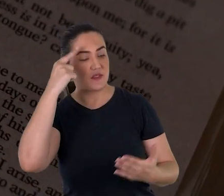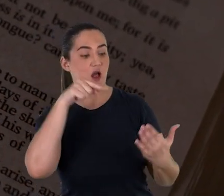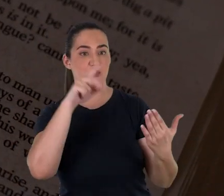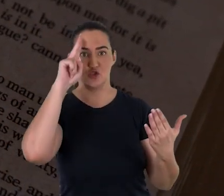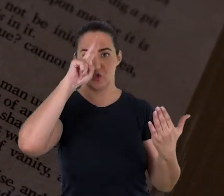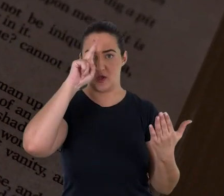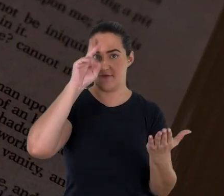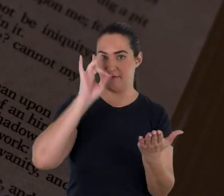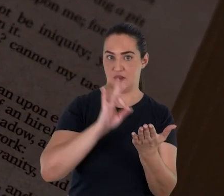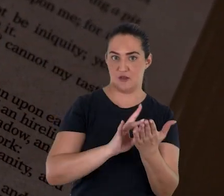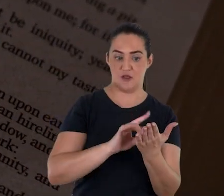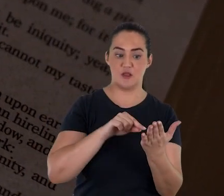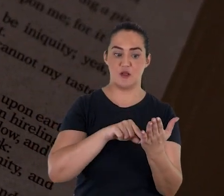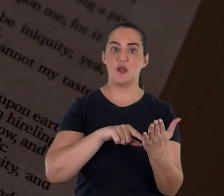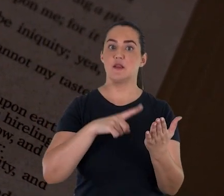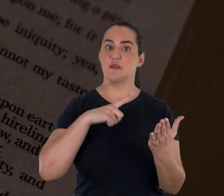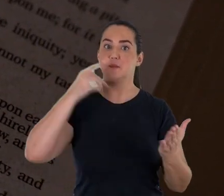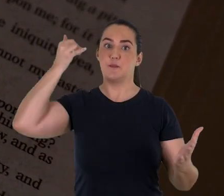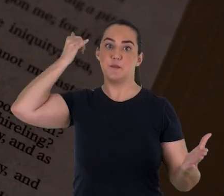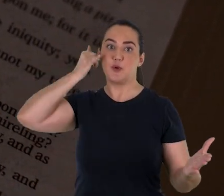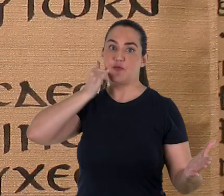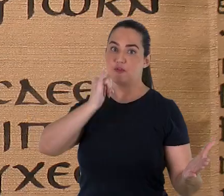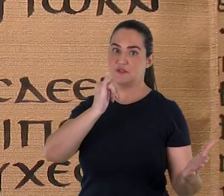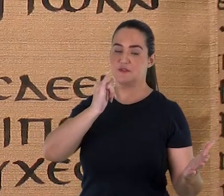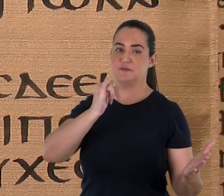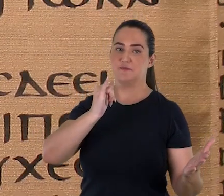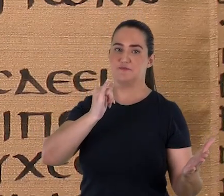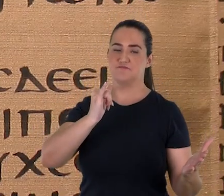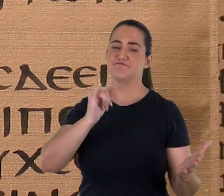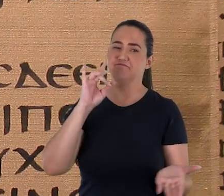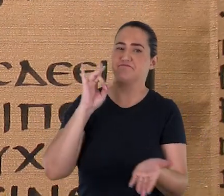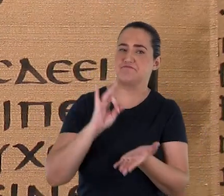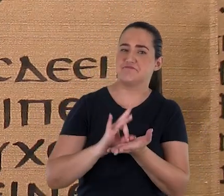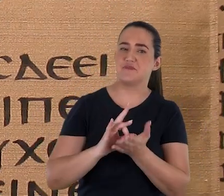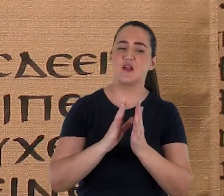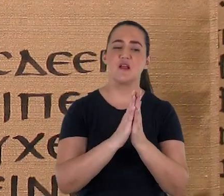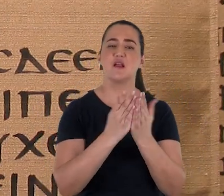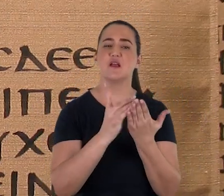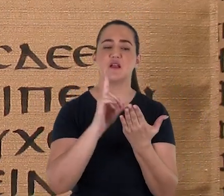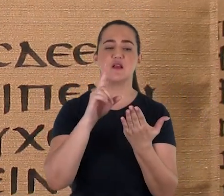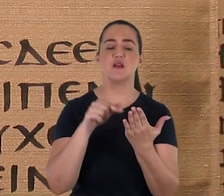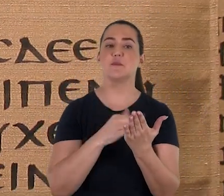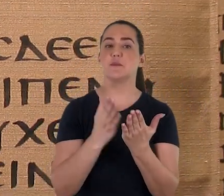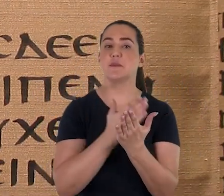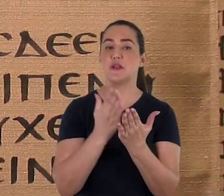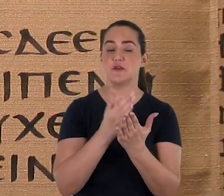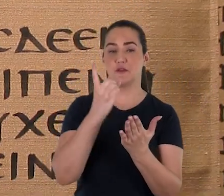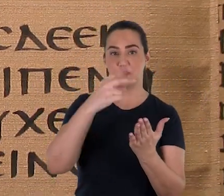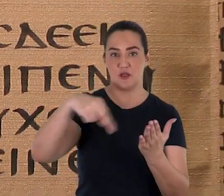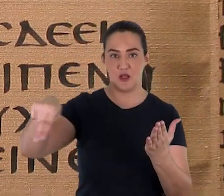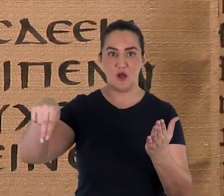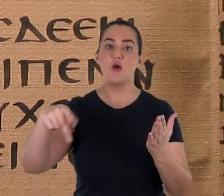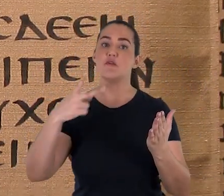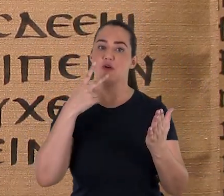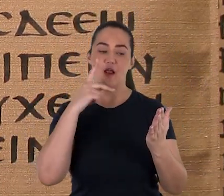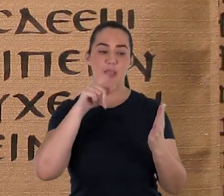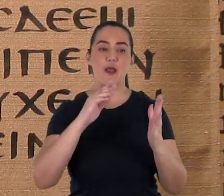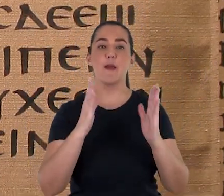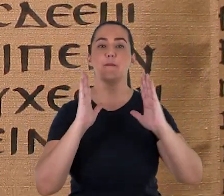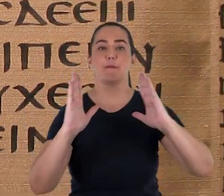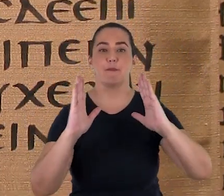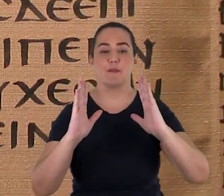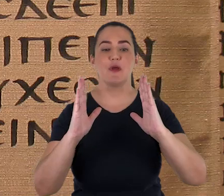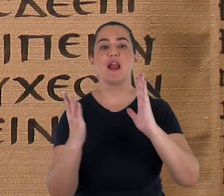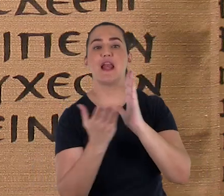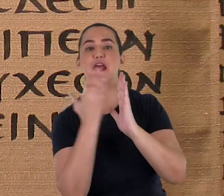verdadeira, contendo uma profecia genuína. Na verdade, o livro de Daniel foi incluído entre os livros proféticos do